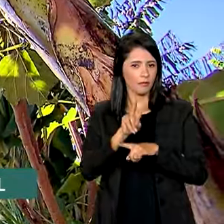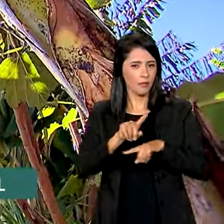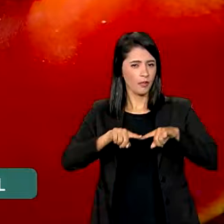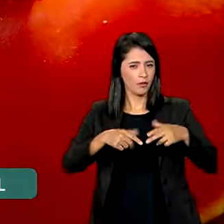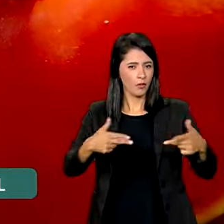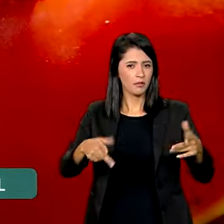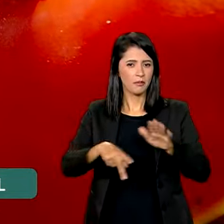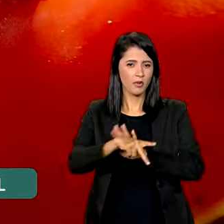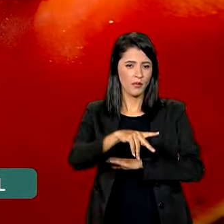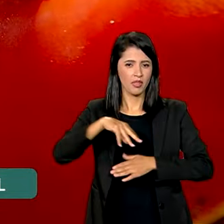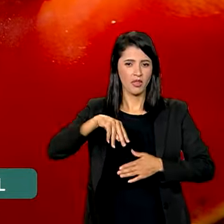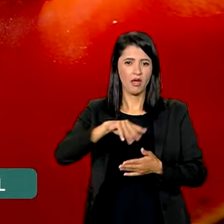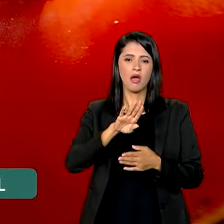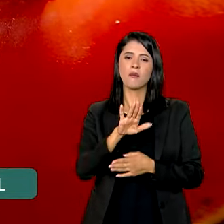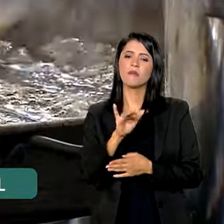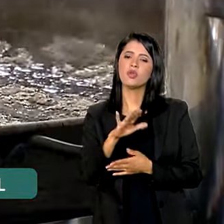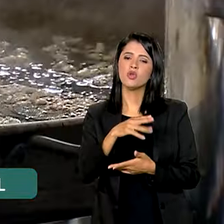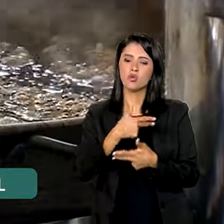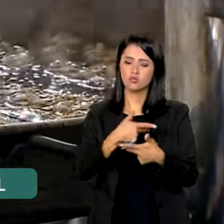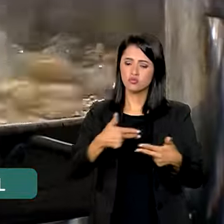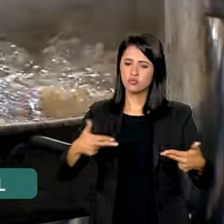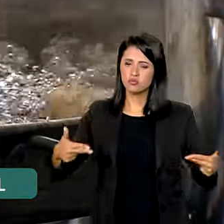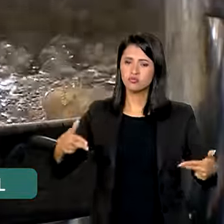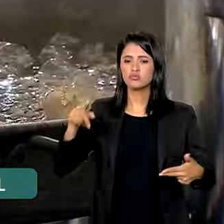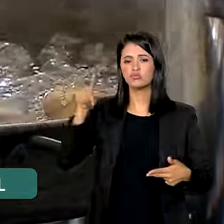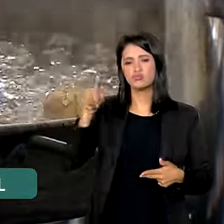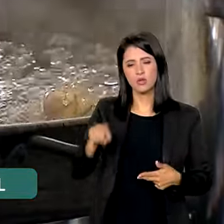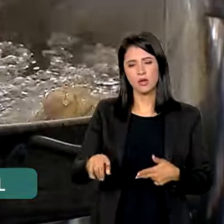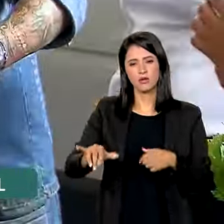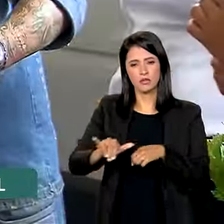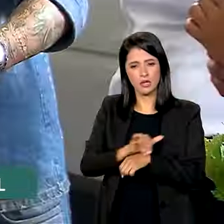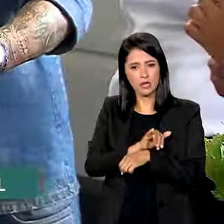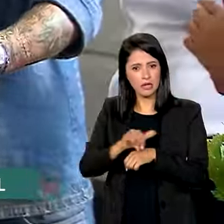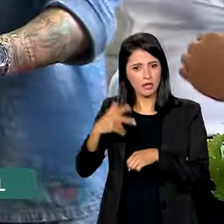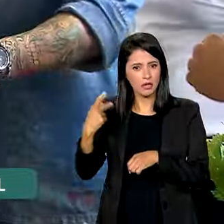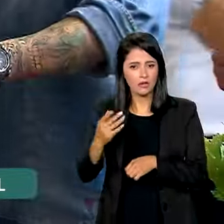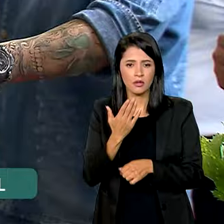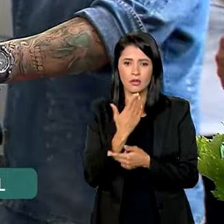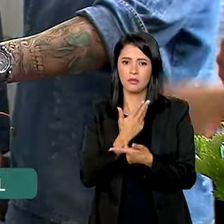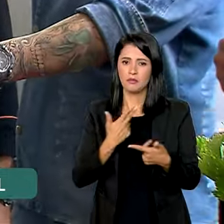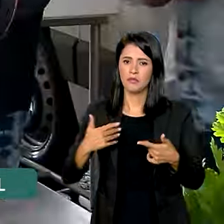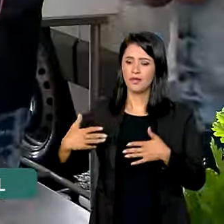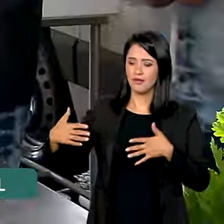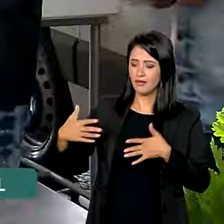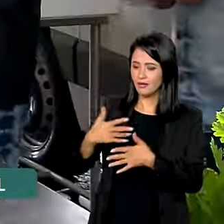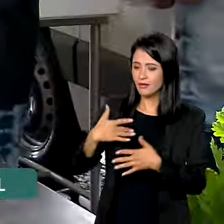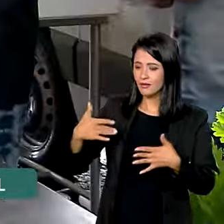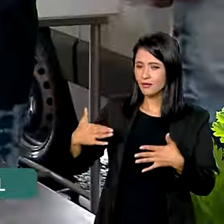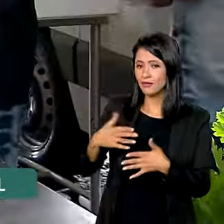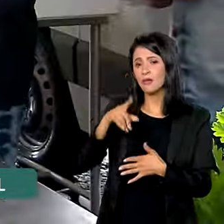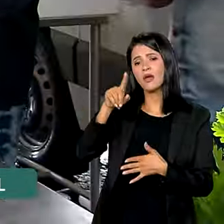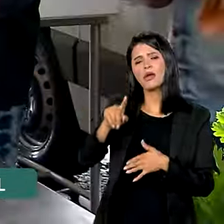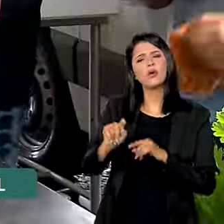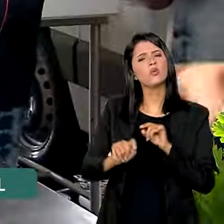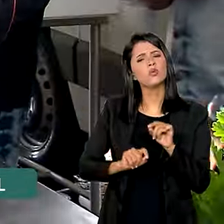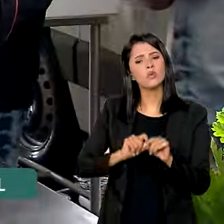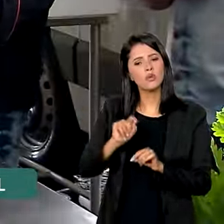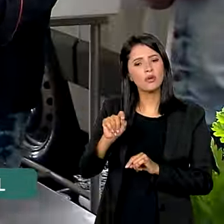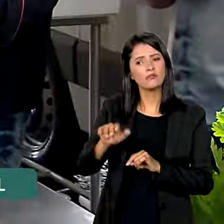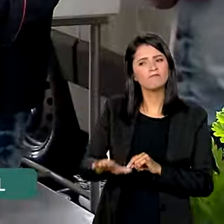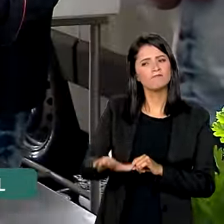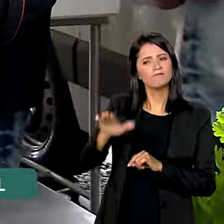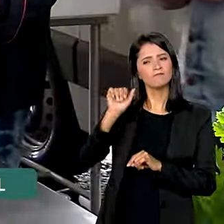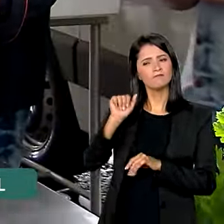naturais e a biodiversidade. Essa é a estratégia do Alimenta Cidades, que nada mais é que um